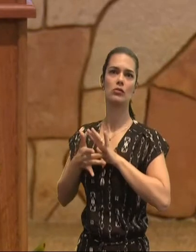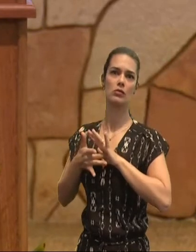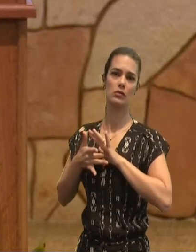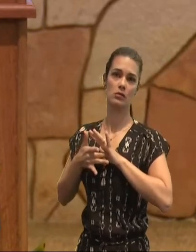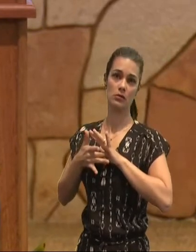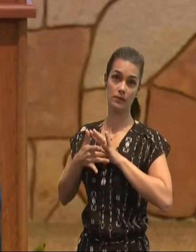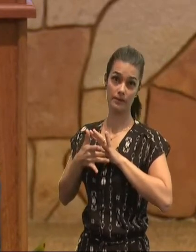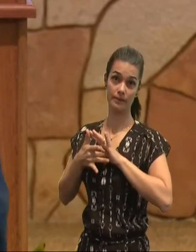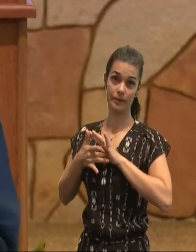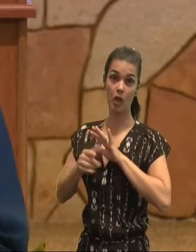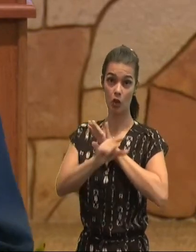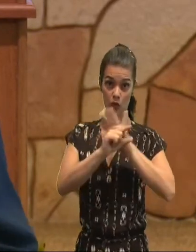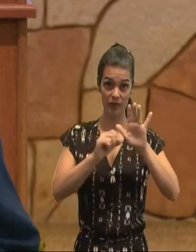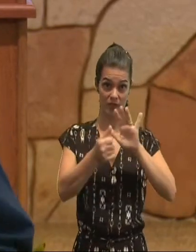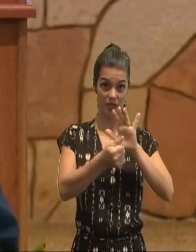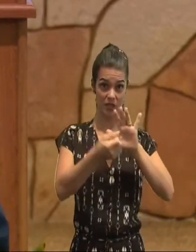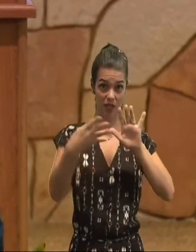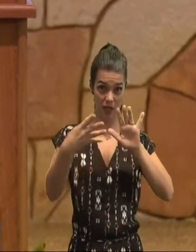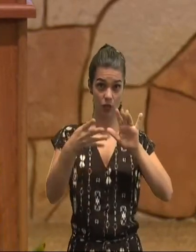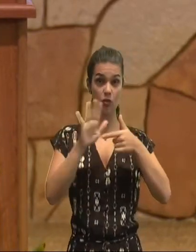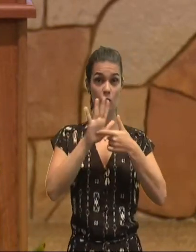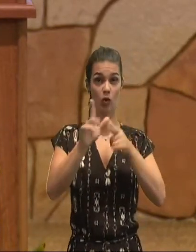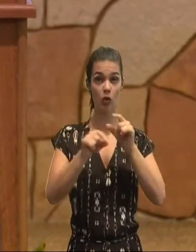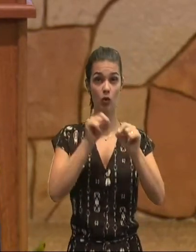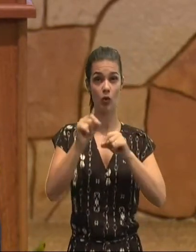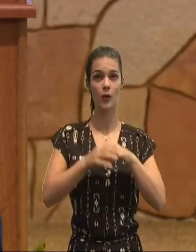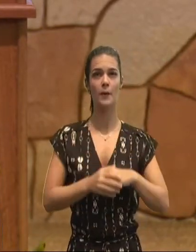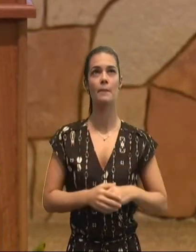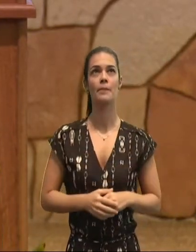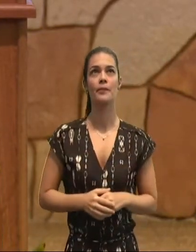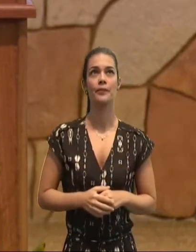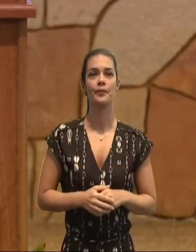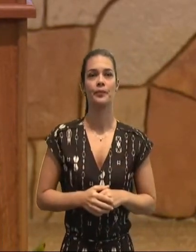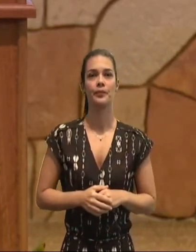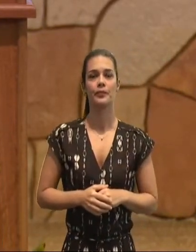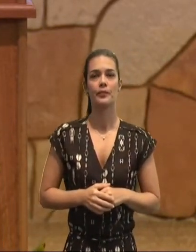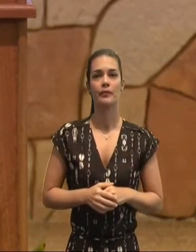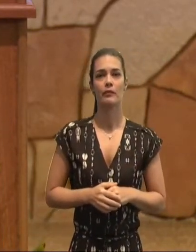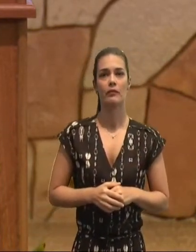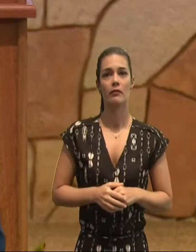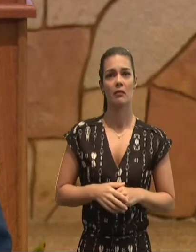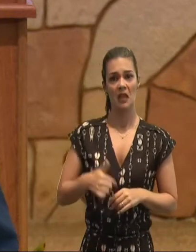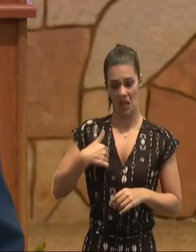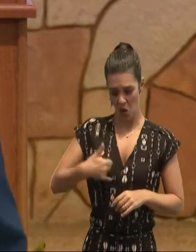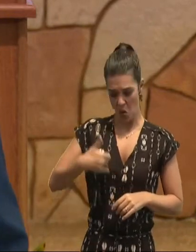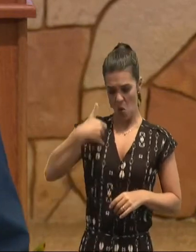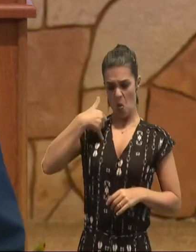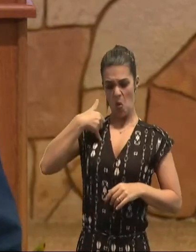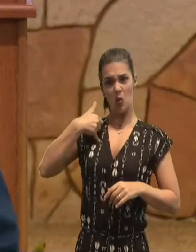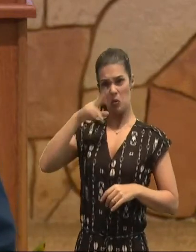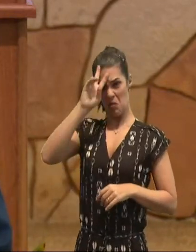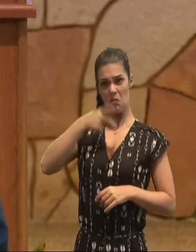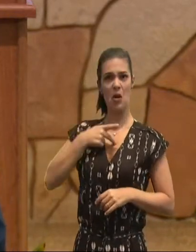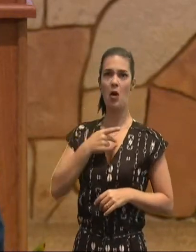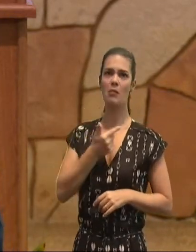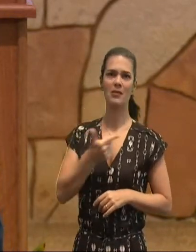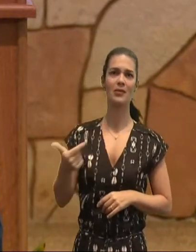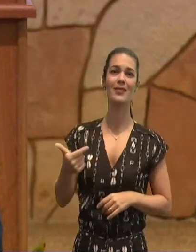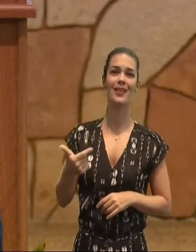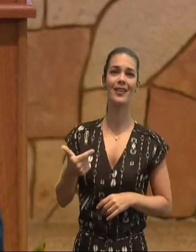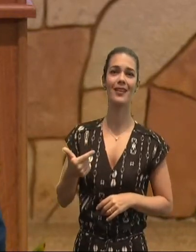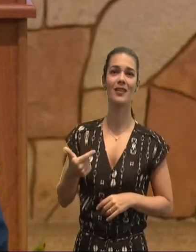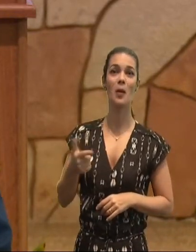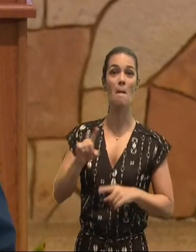no verso 14, ele diz, mas longe esteja de mim, gloriar-me, se não na cruz, de nosso Senhor Jesus